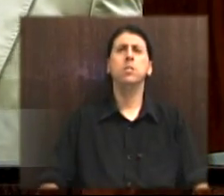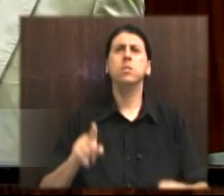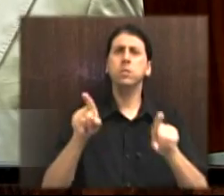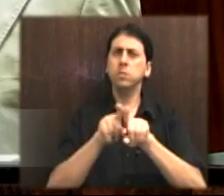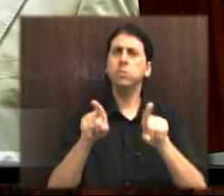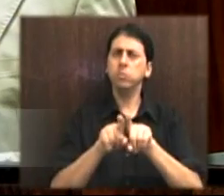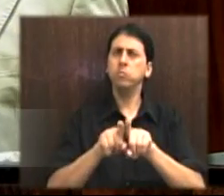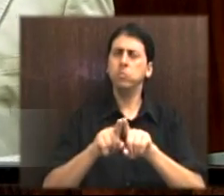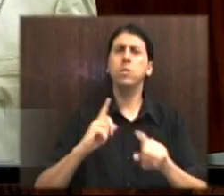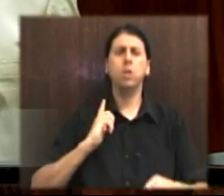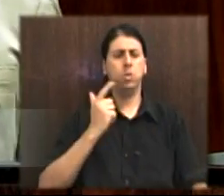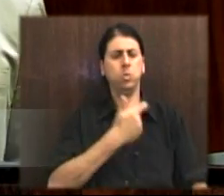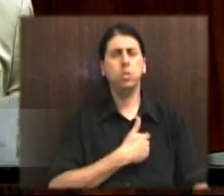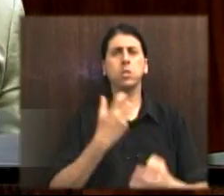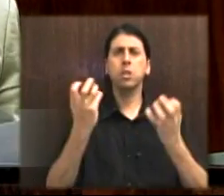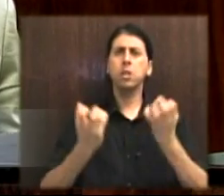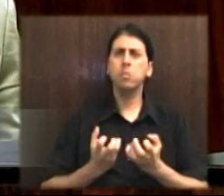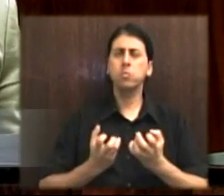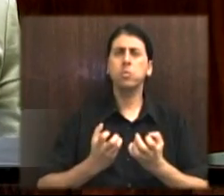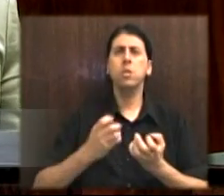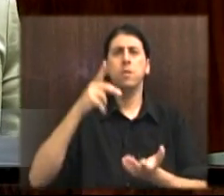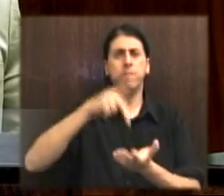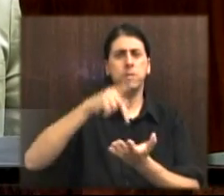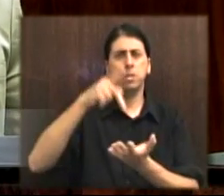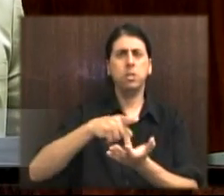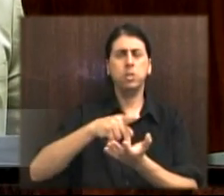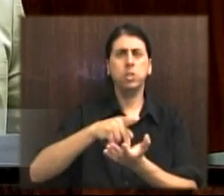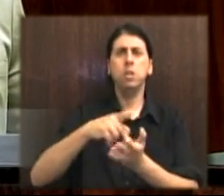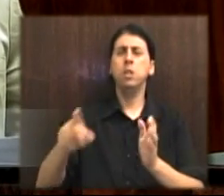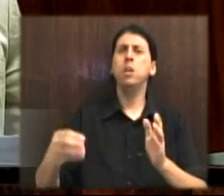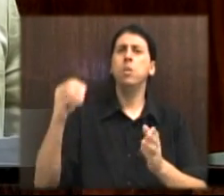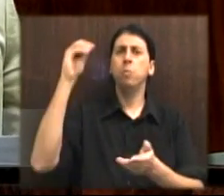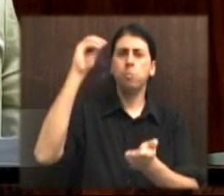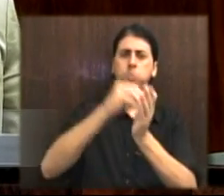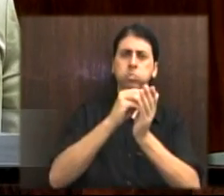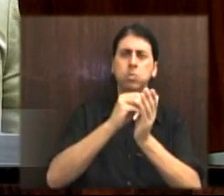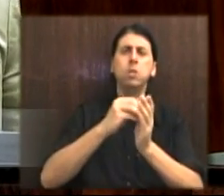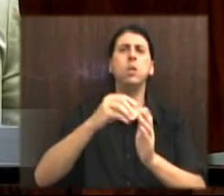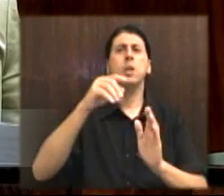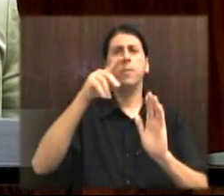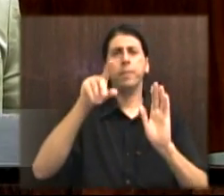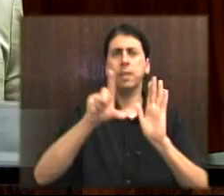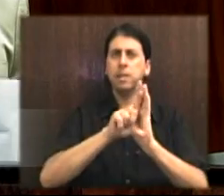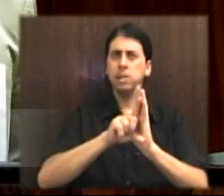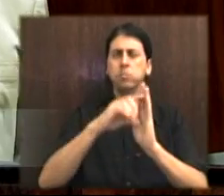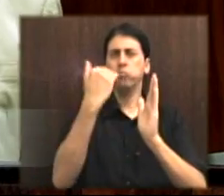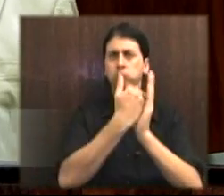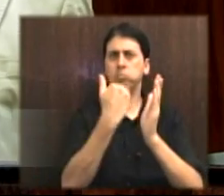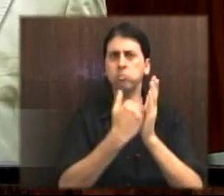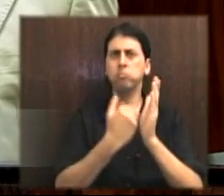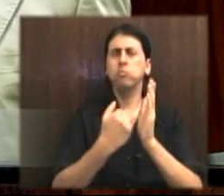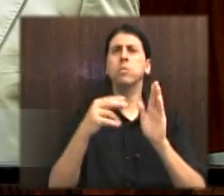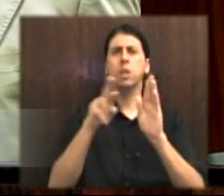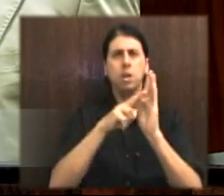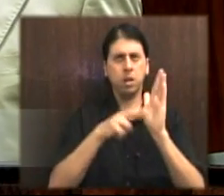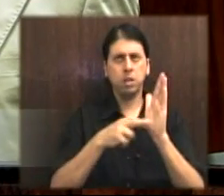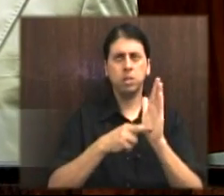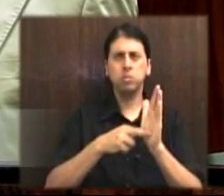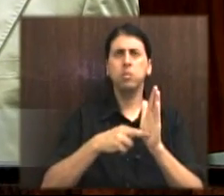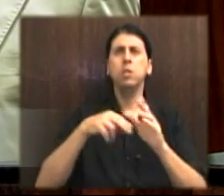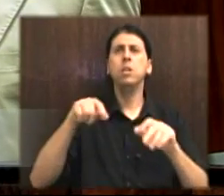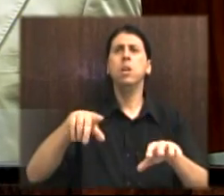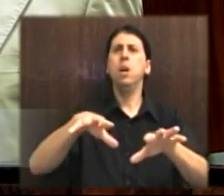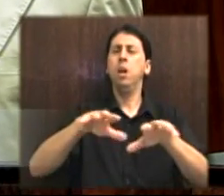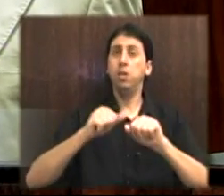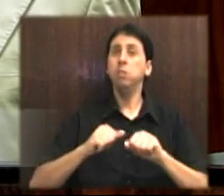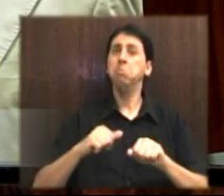nós queremos consolidar regras dentro desse Parlamento de combate ao racismo. E a mesa da Casa já deu aval